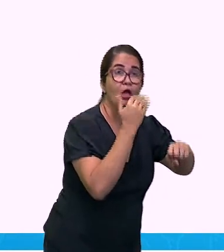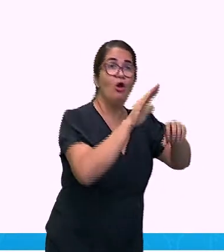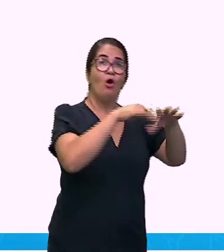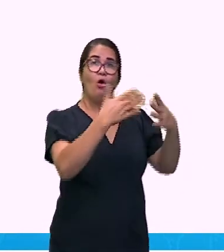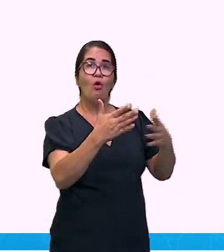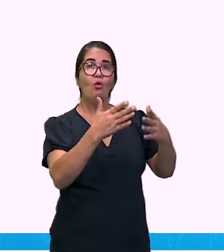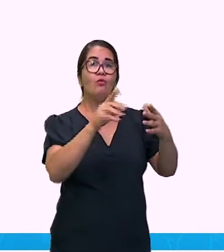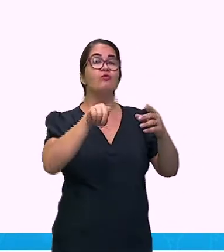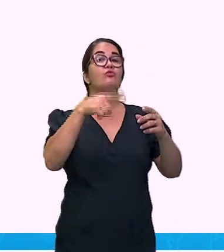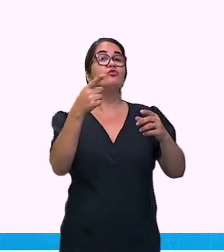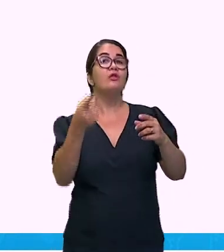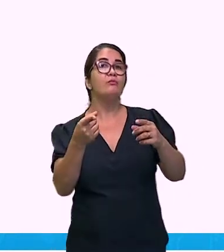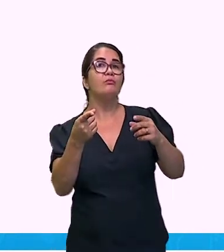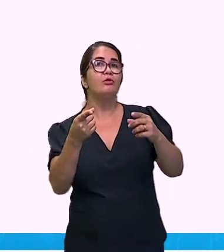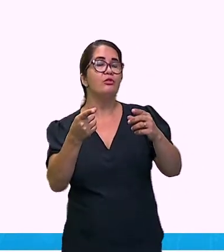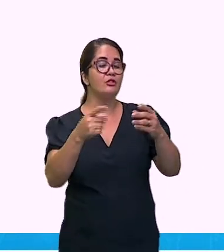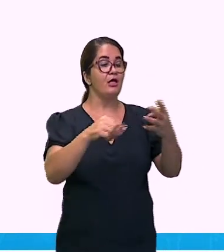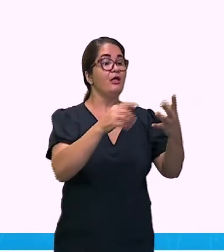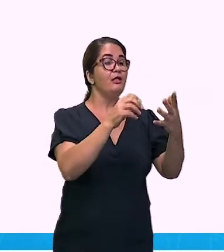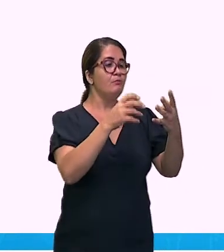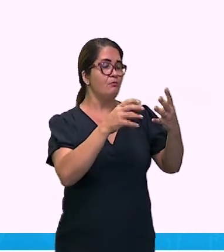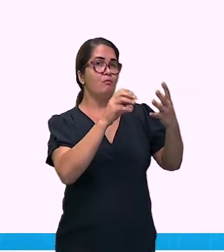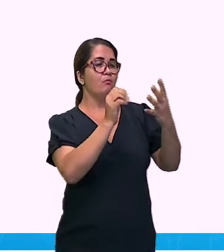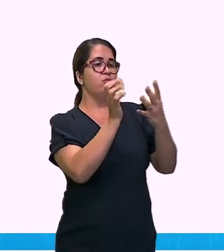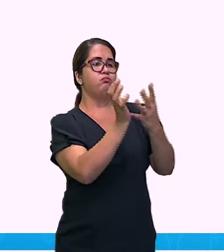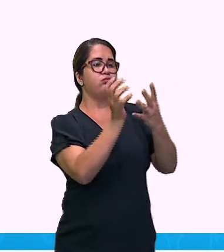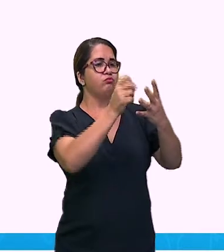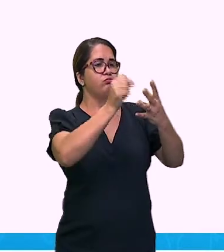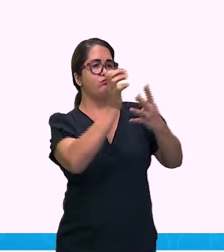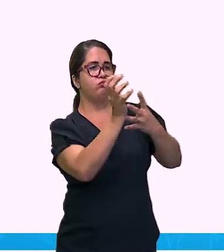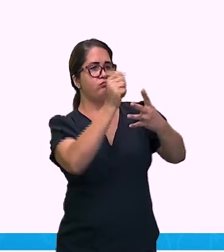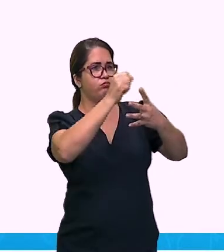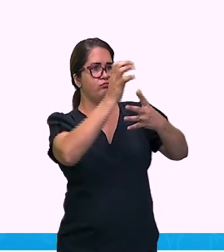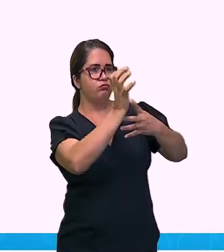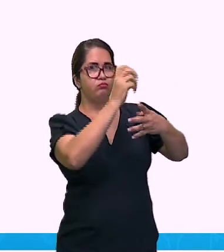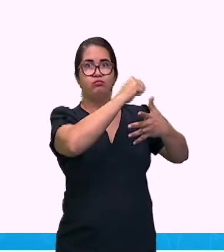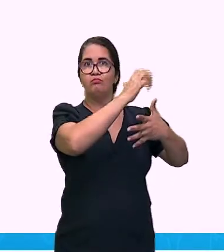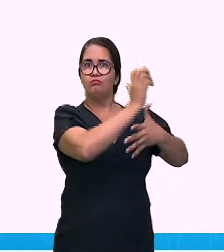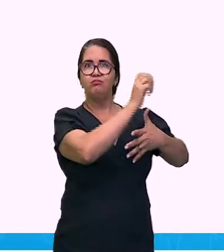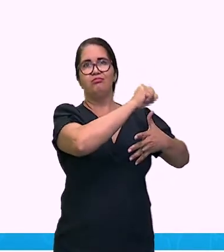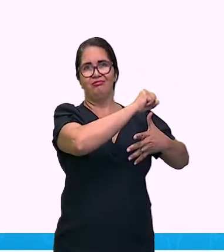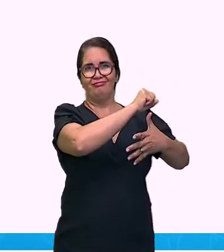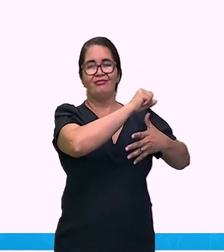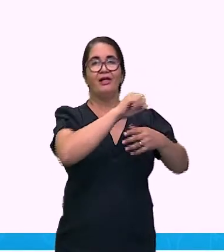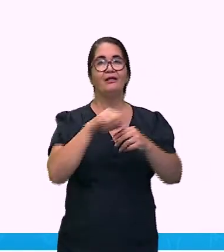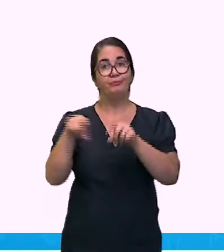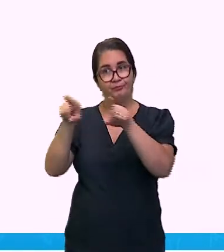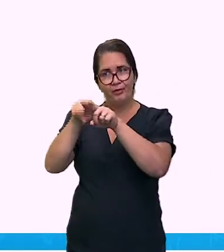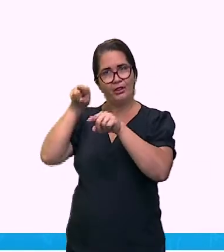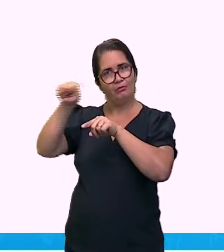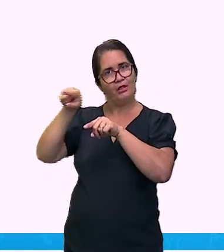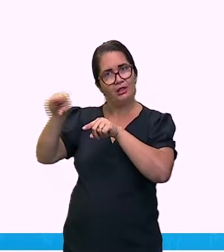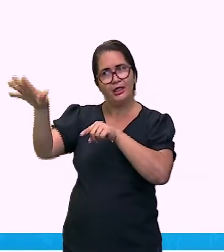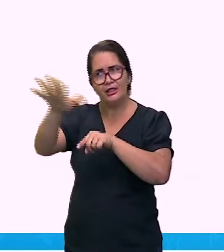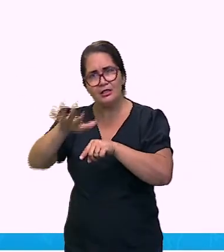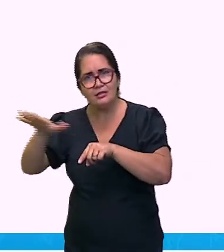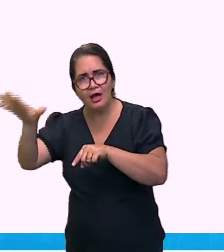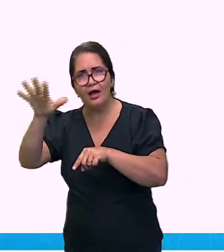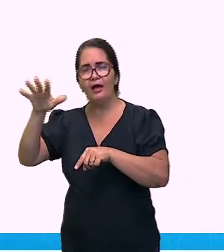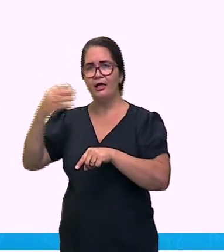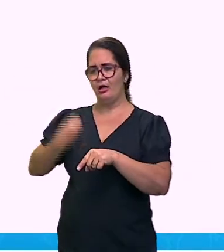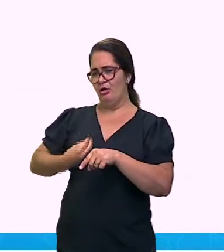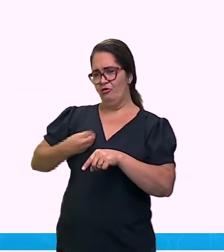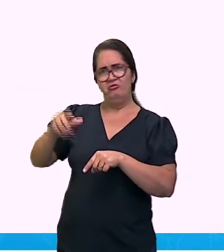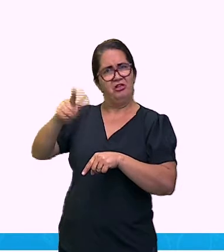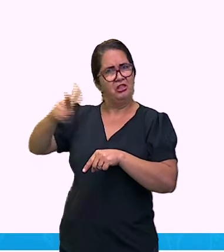em condição vida. Então, são substâncias inorgânicas, né? Os círculos de